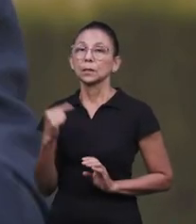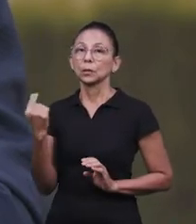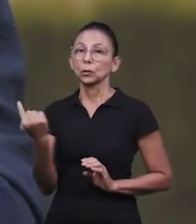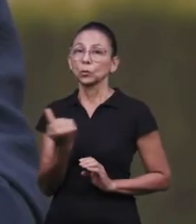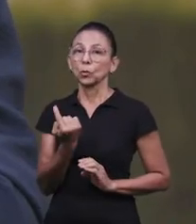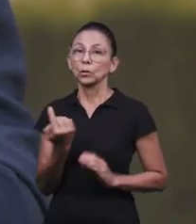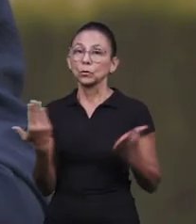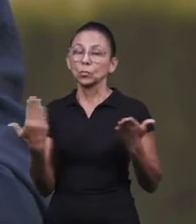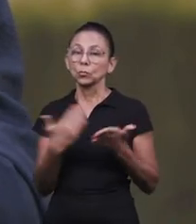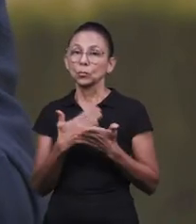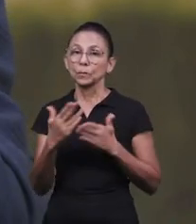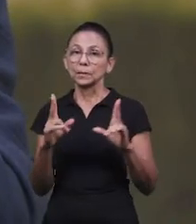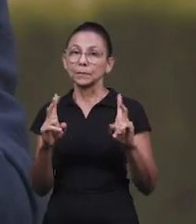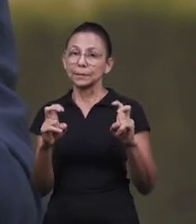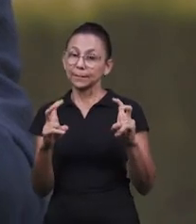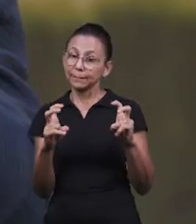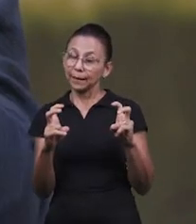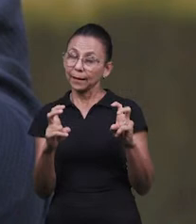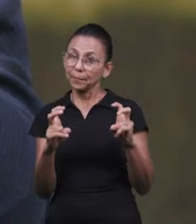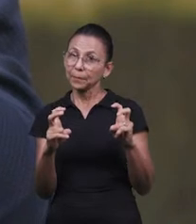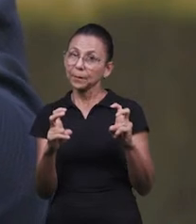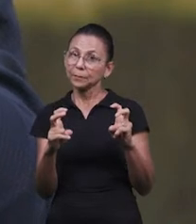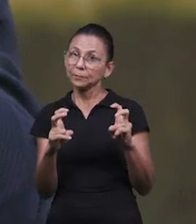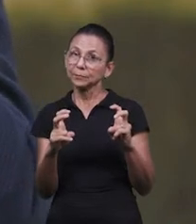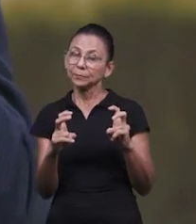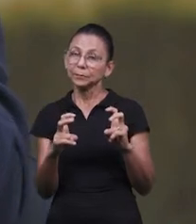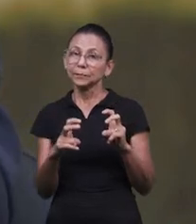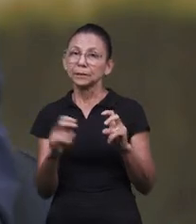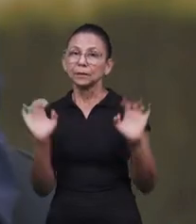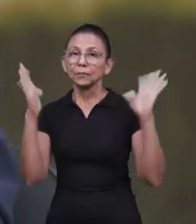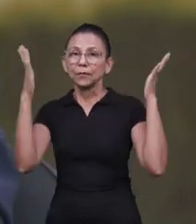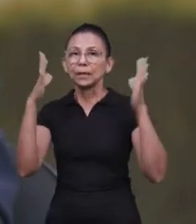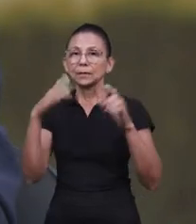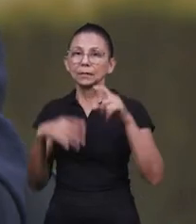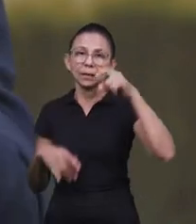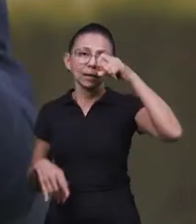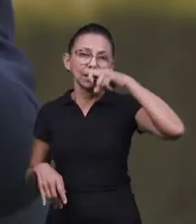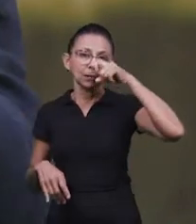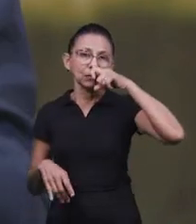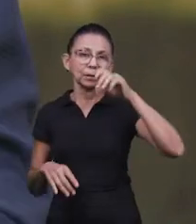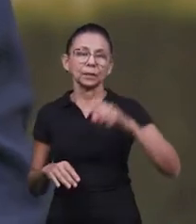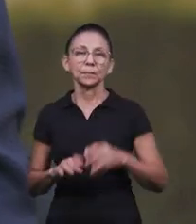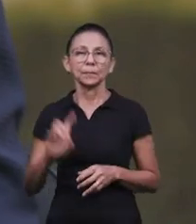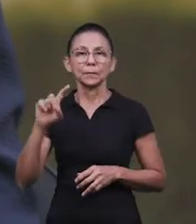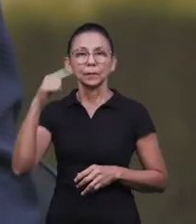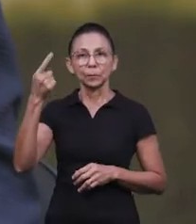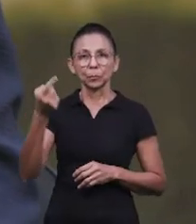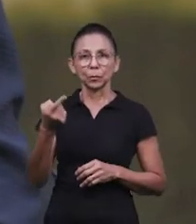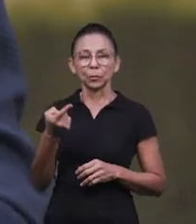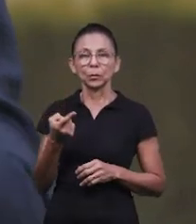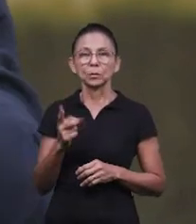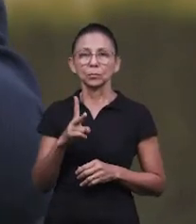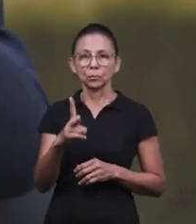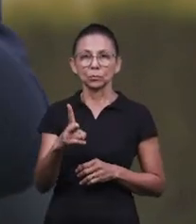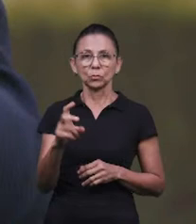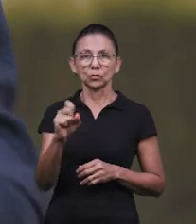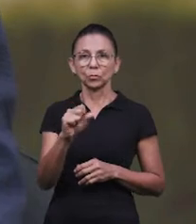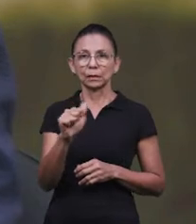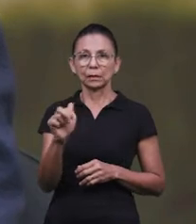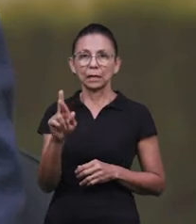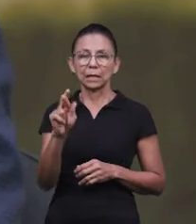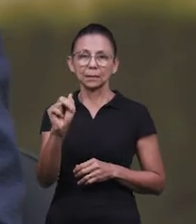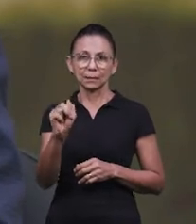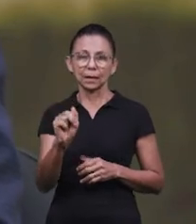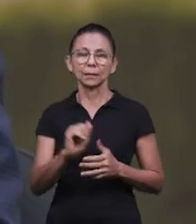tratando desse assunto, desse tema que é o Halloween. Na semana que vem, a gente continua com esse assunto, e depois a irmã Sara retorna para completar uma